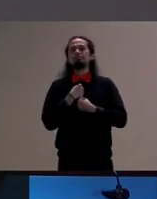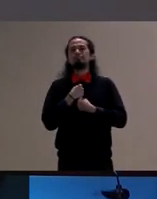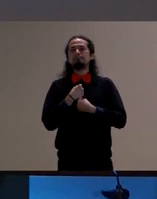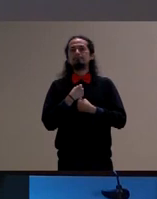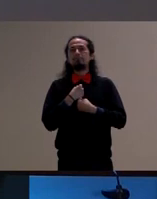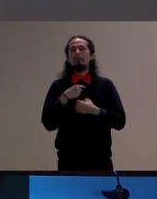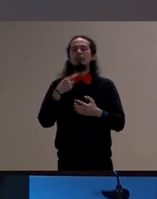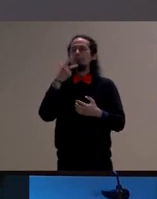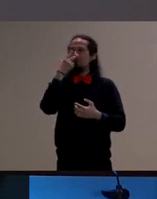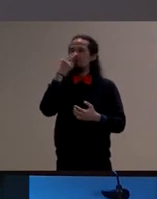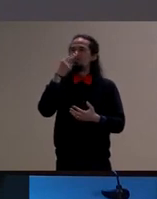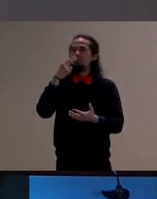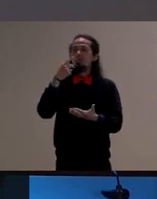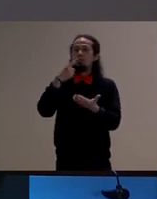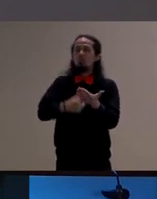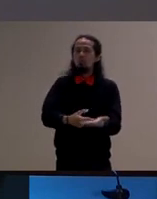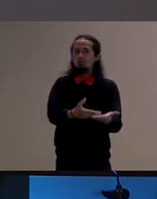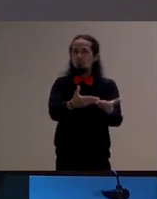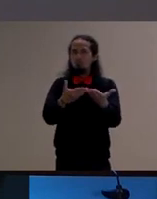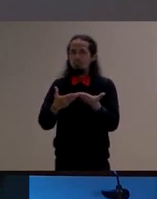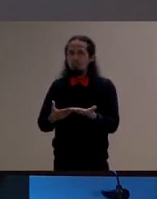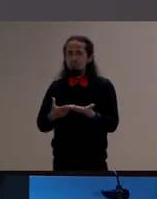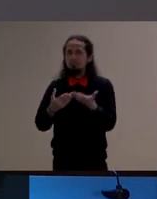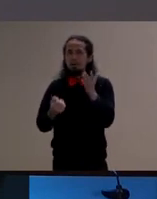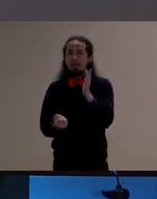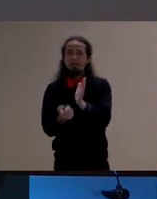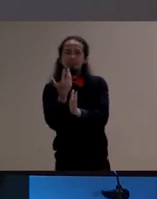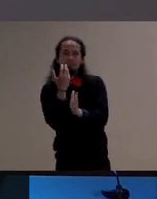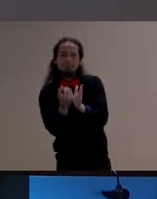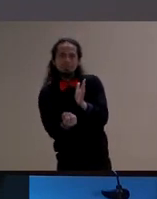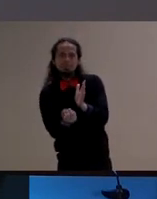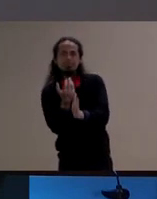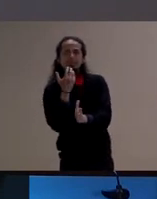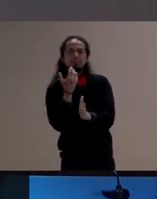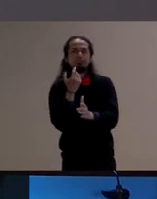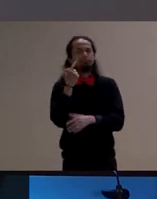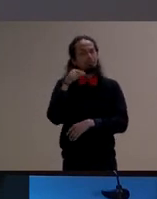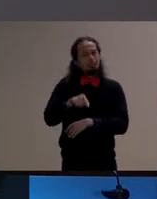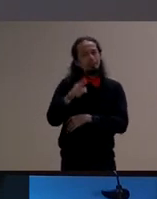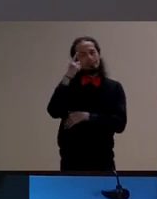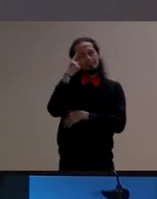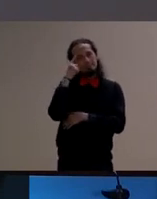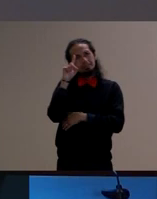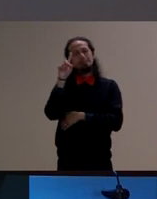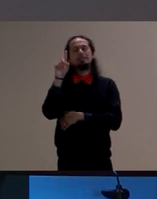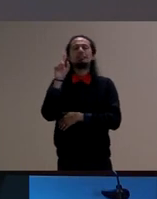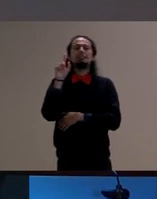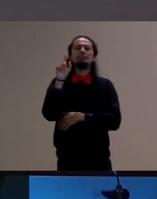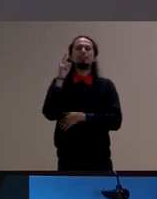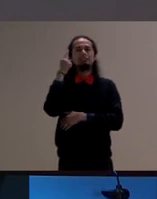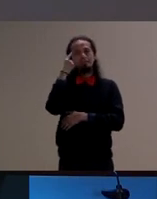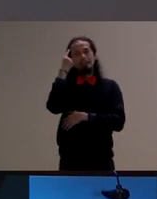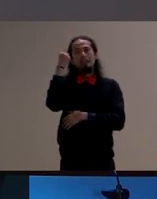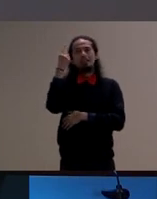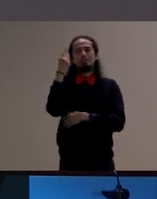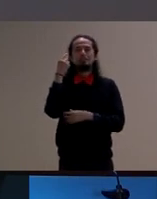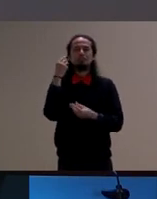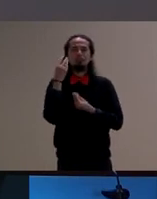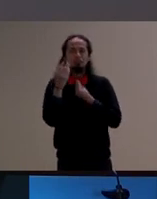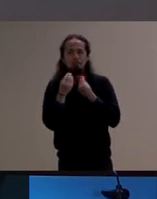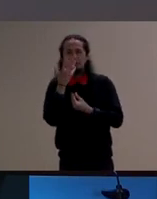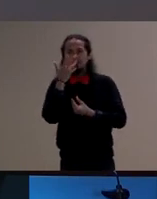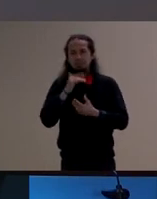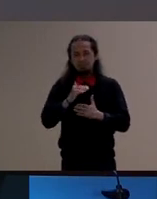e a criação então essa ideia de como que a criança ela vai construindo um